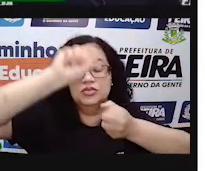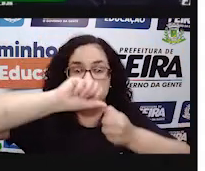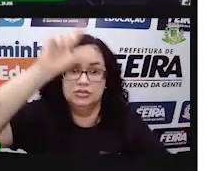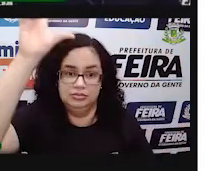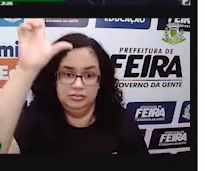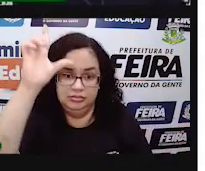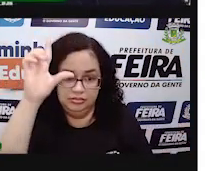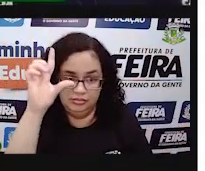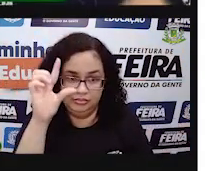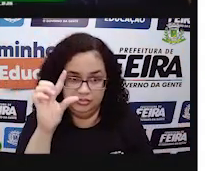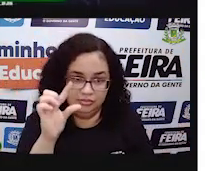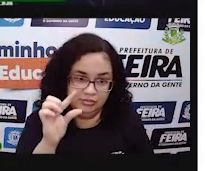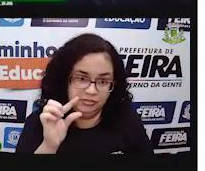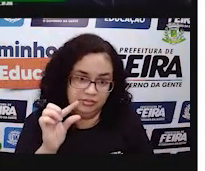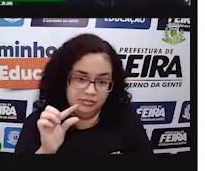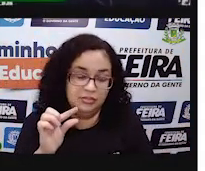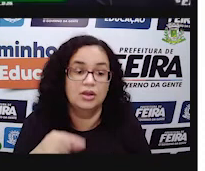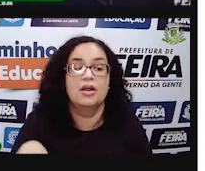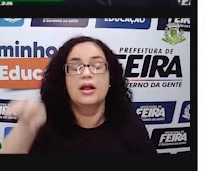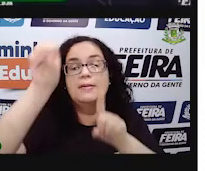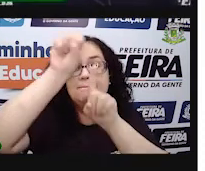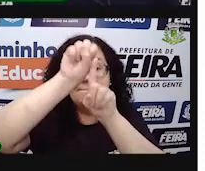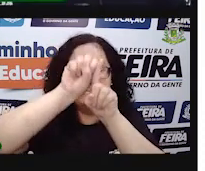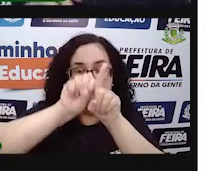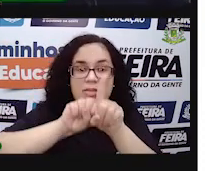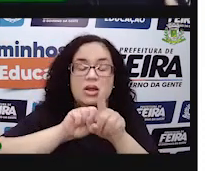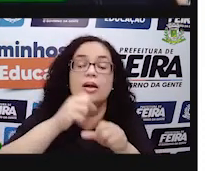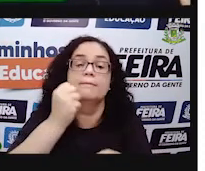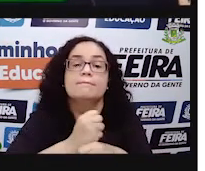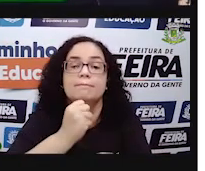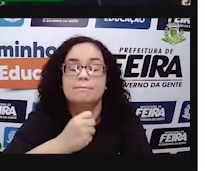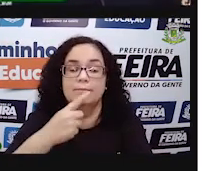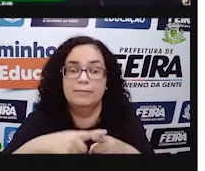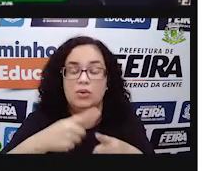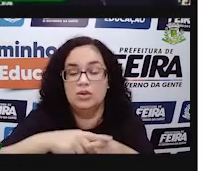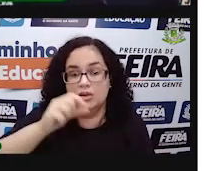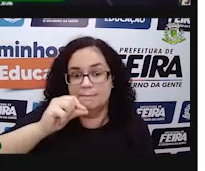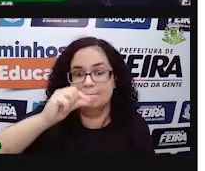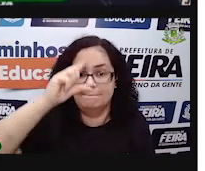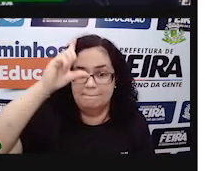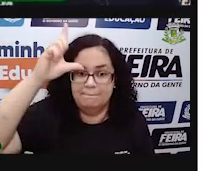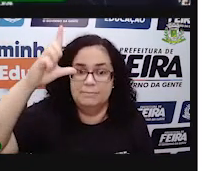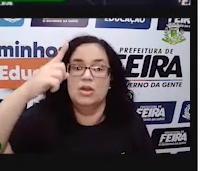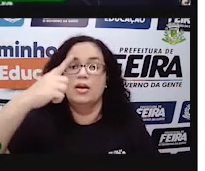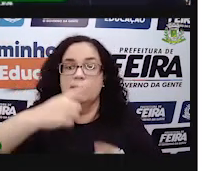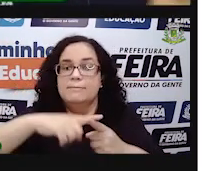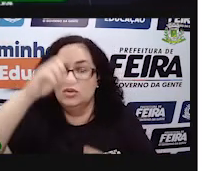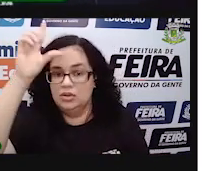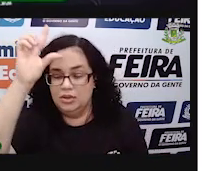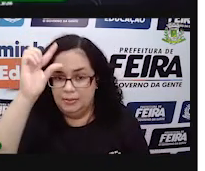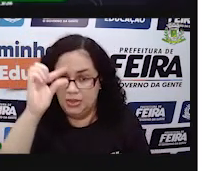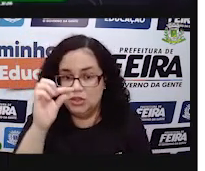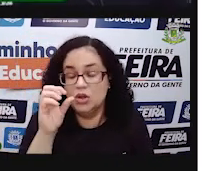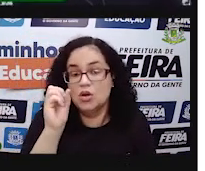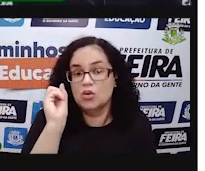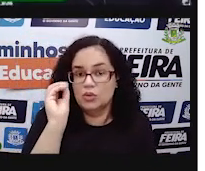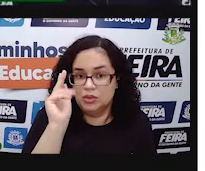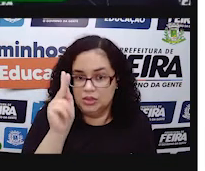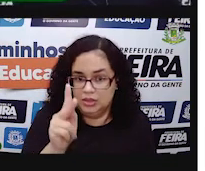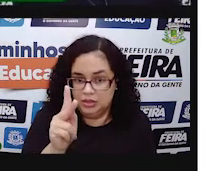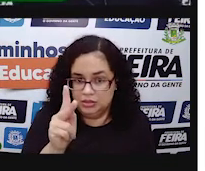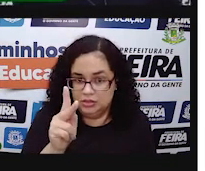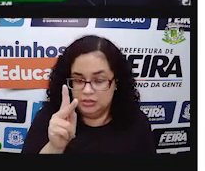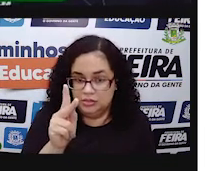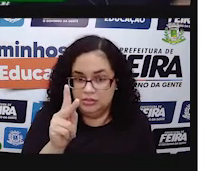consumo de energia elétrica, o que fazer para reduzir esse consumo? Por que determinado mês foi o maior consumo? Por que determinado mês